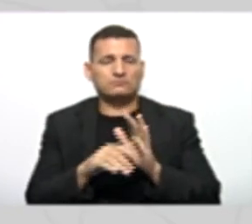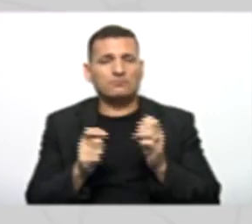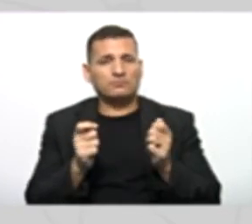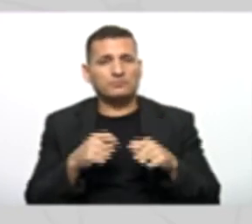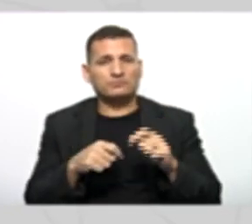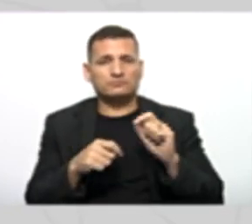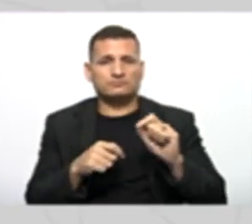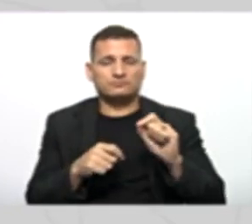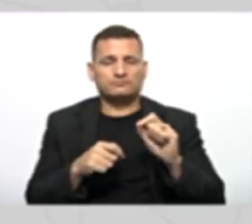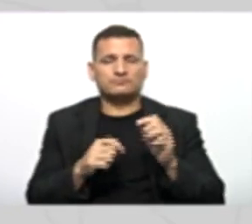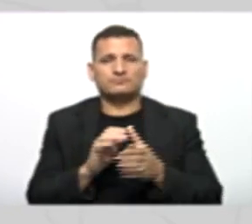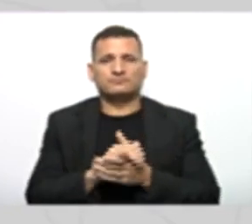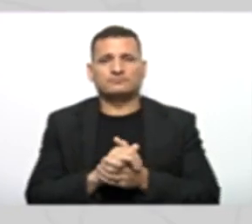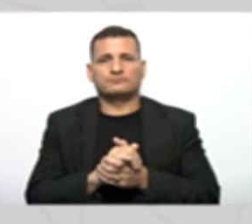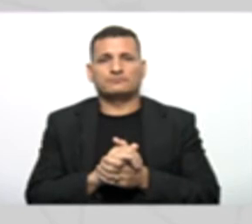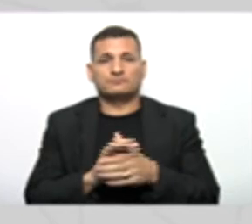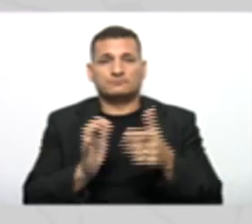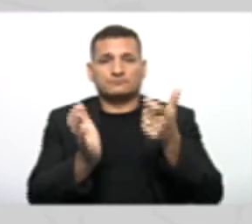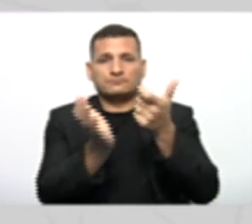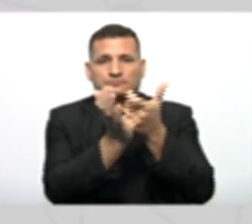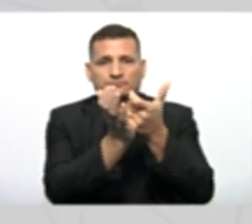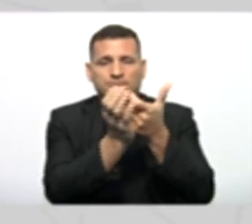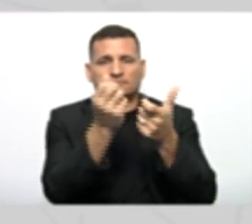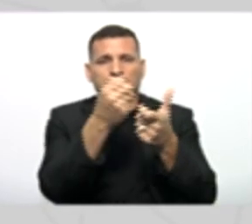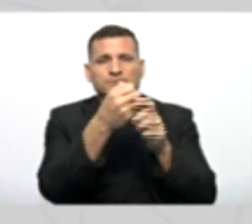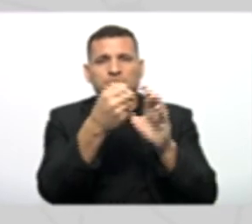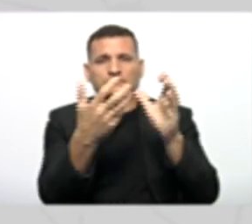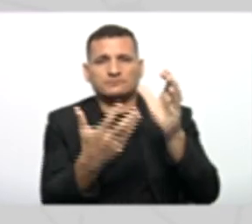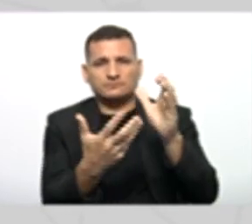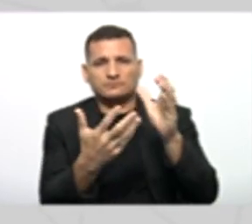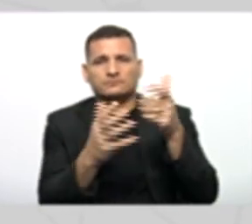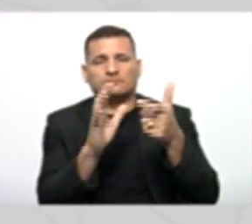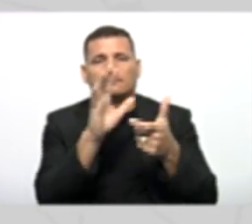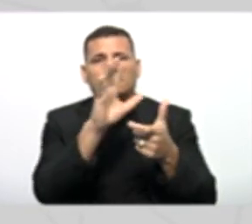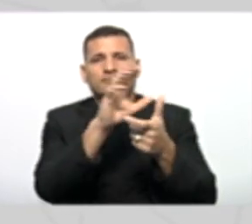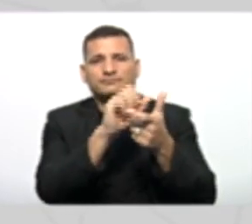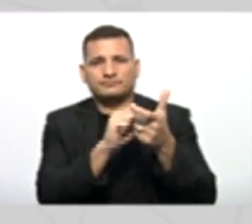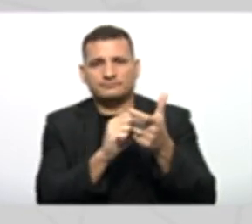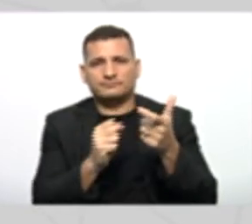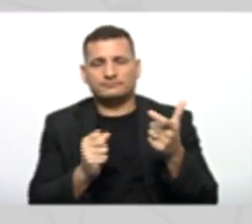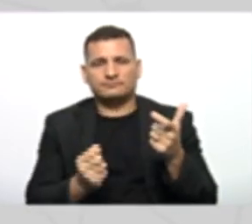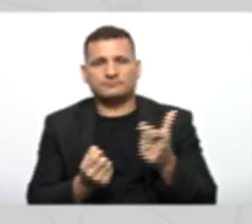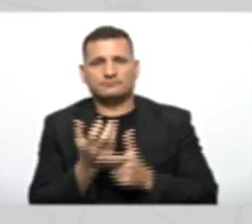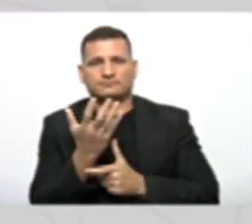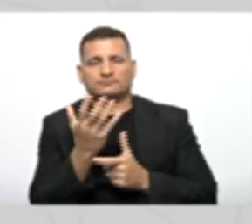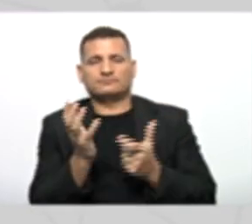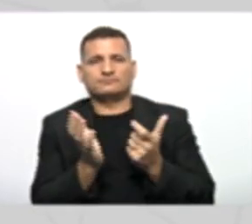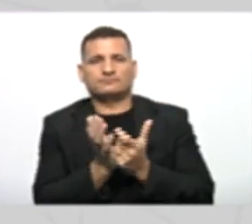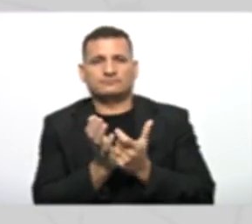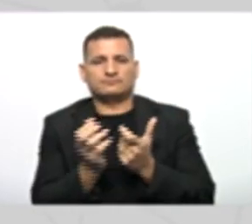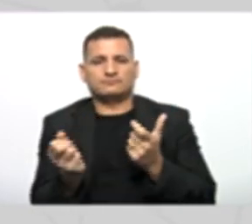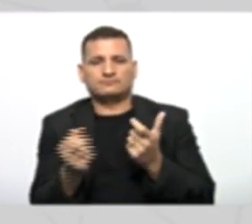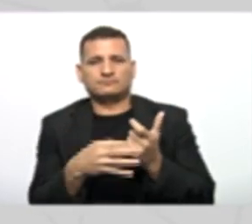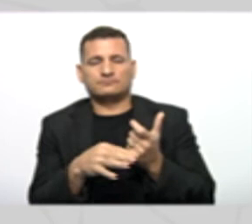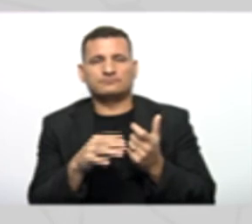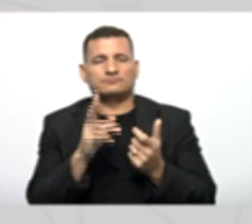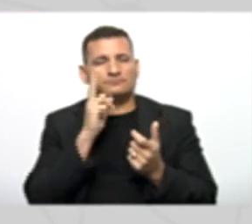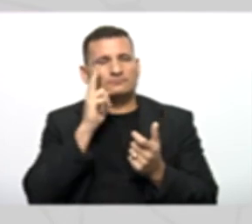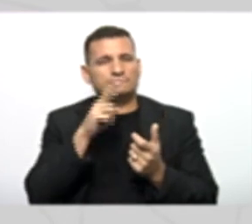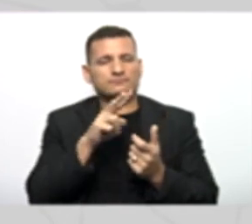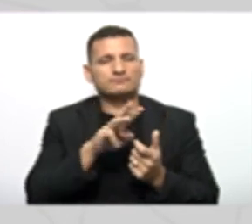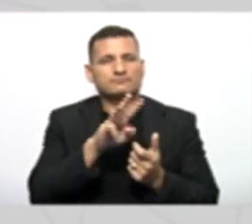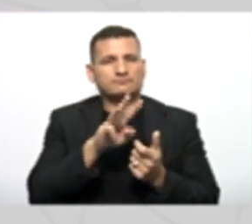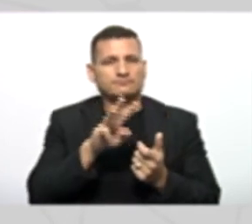nova classe A partir de outra classe Já existente Aí olha lá Nós vimos aquele exemplo Do site Onde nós